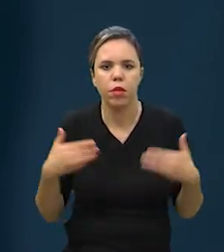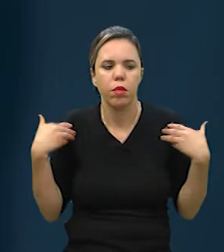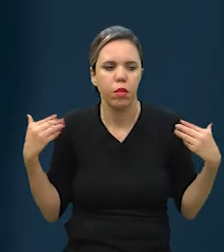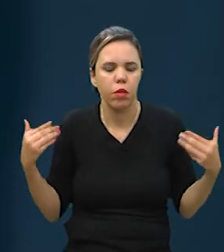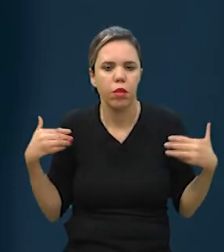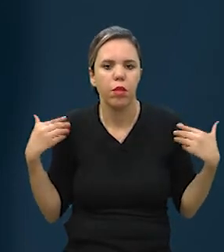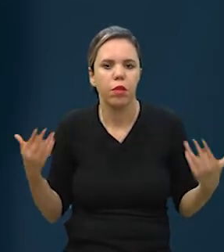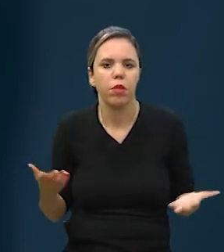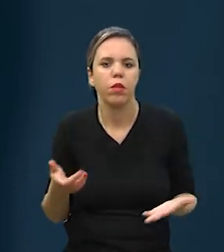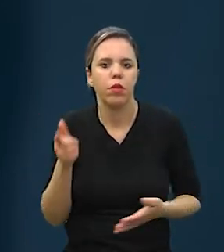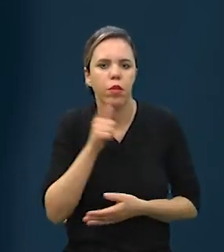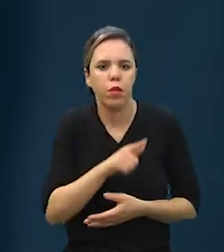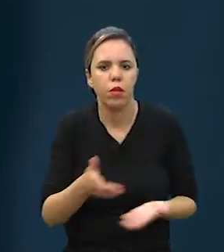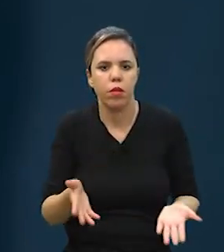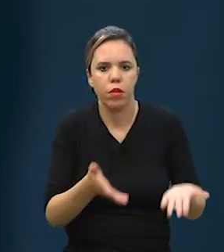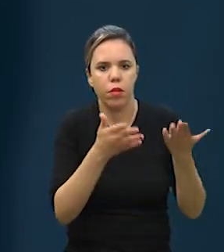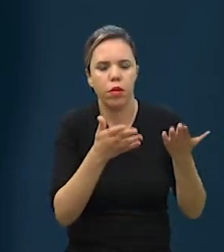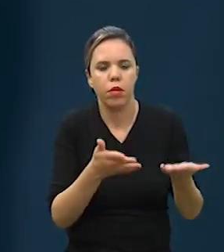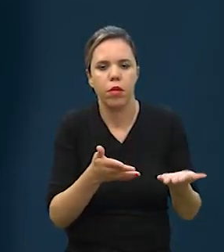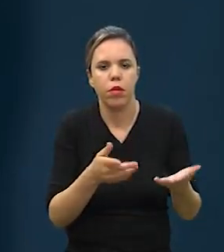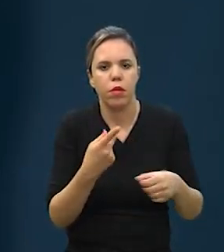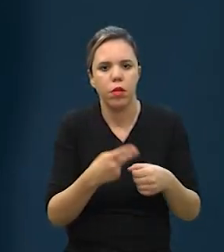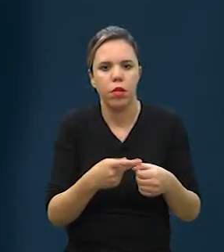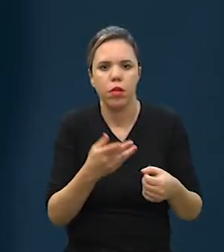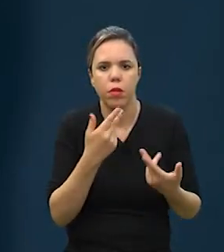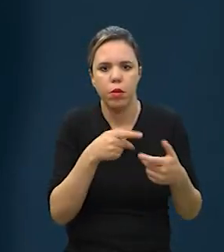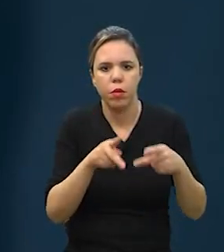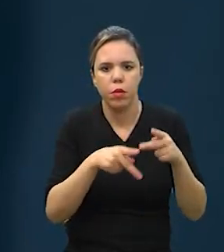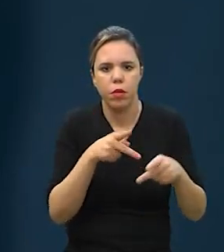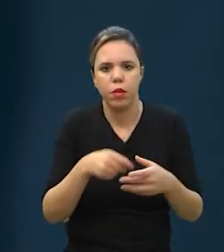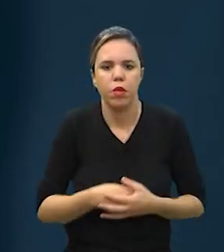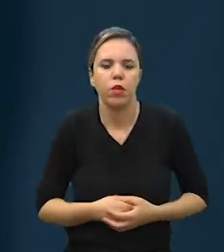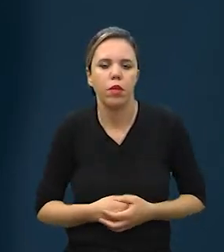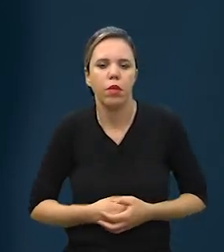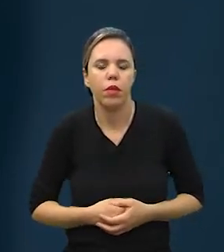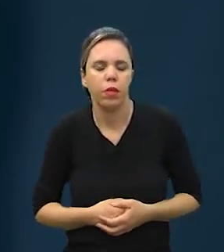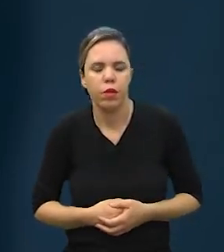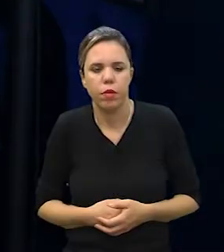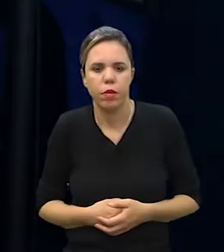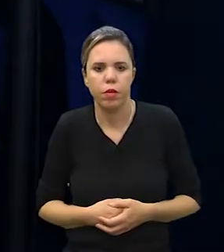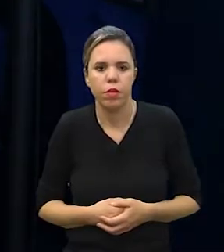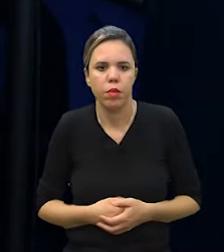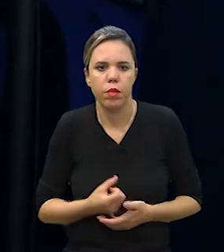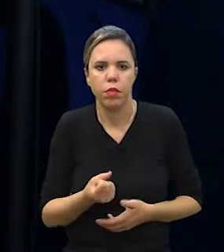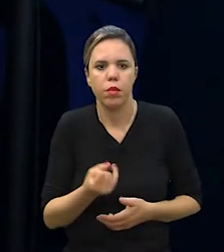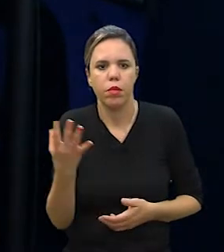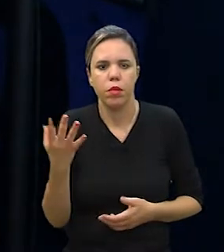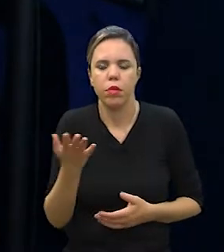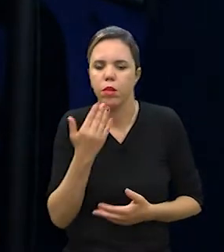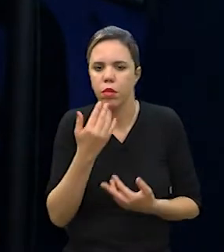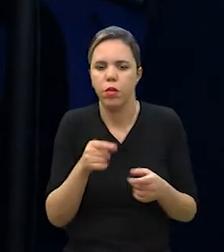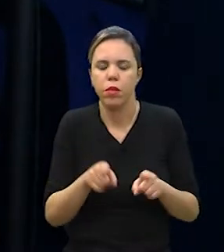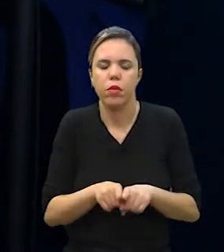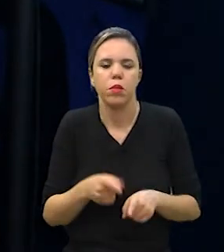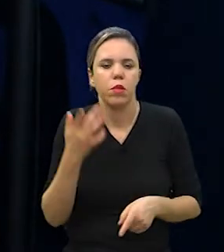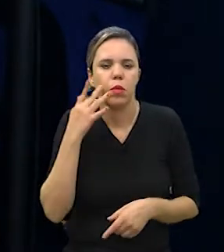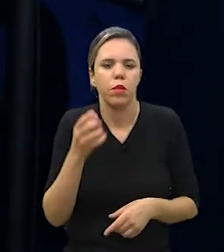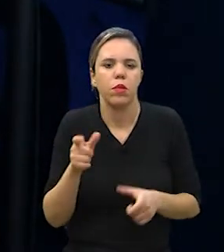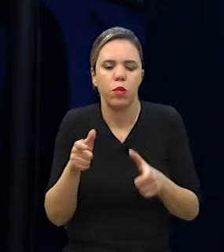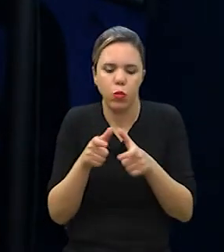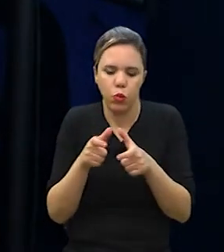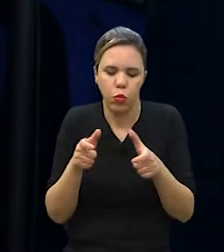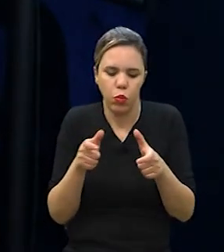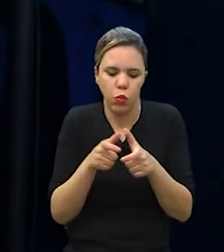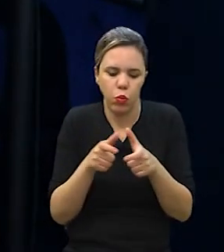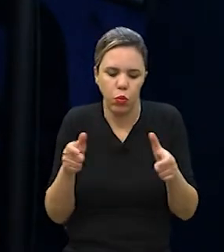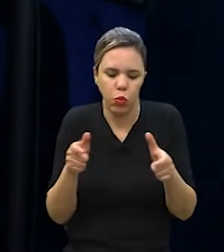do passeio e vai conseguir levar o nosso produto para mais pessoas. Uma porção de ração, eu não